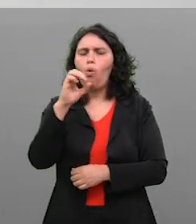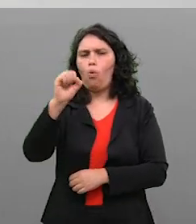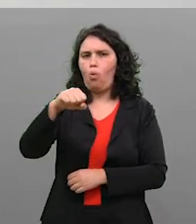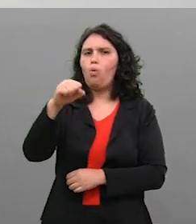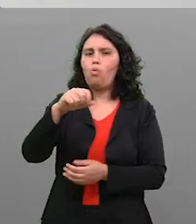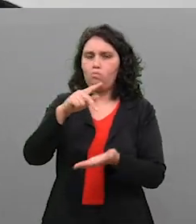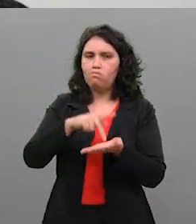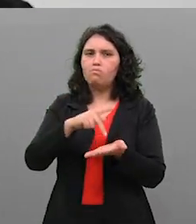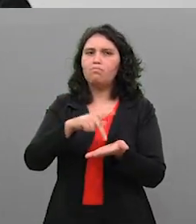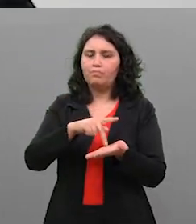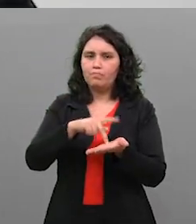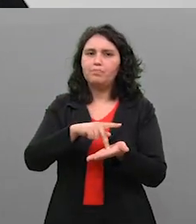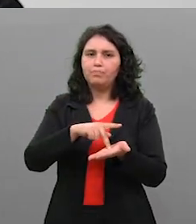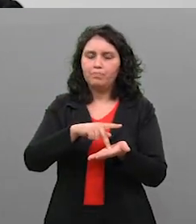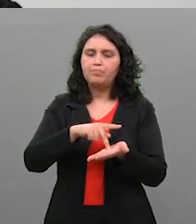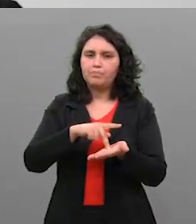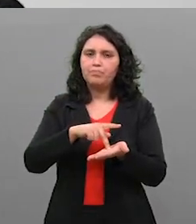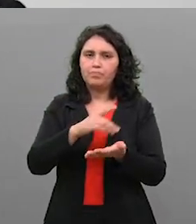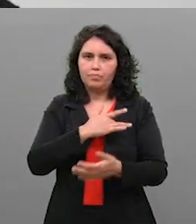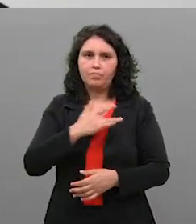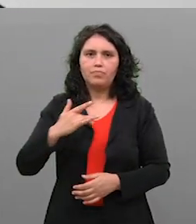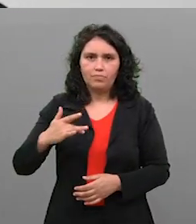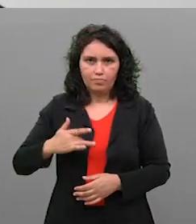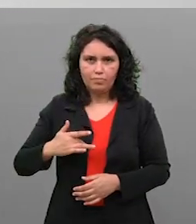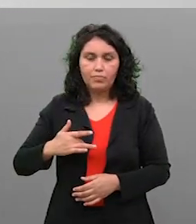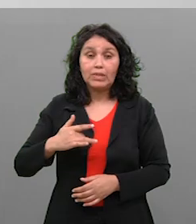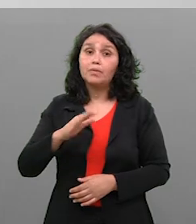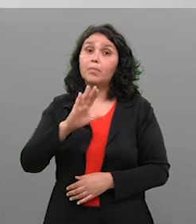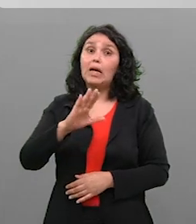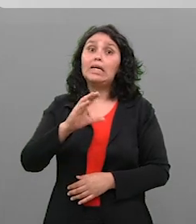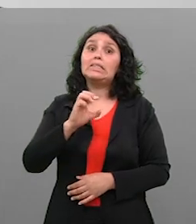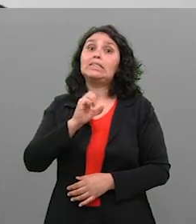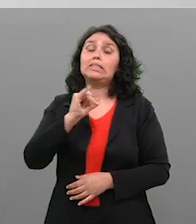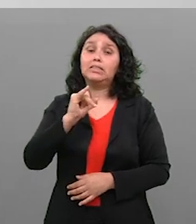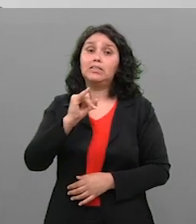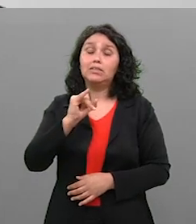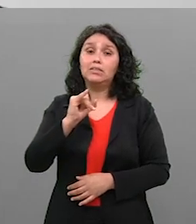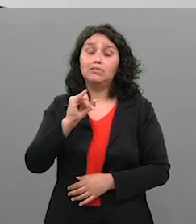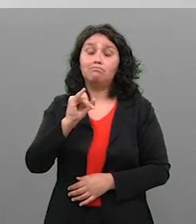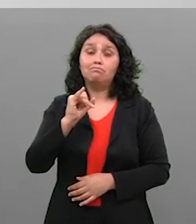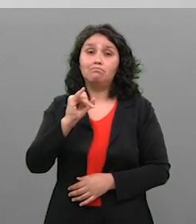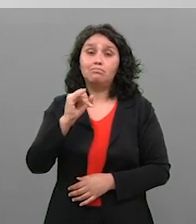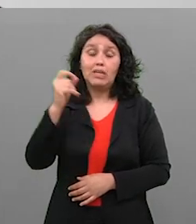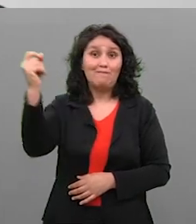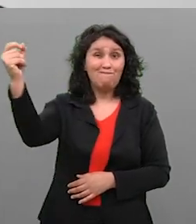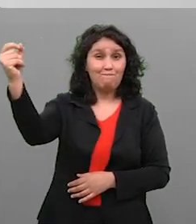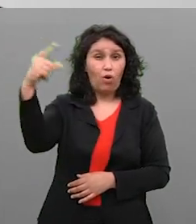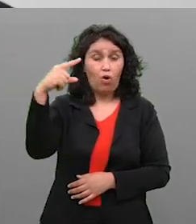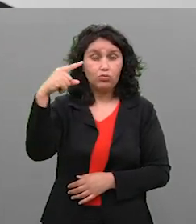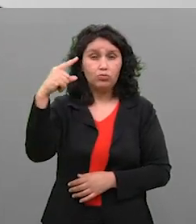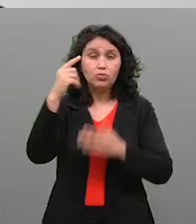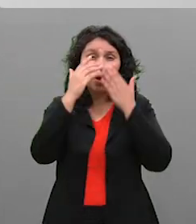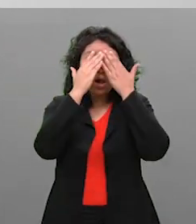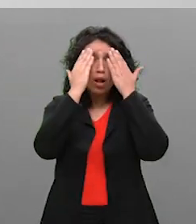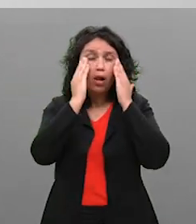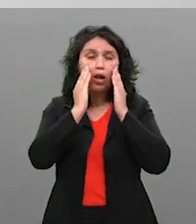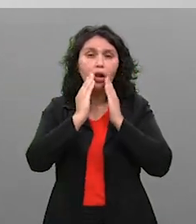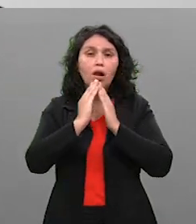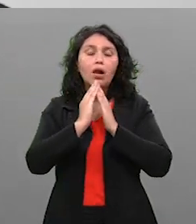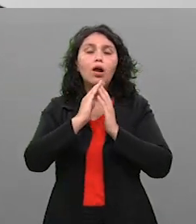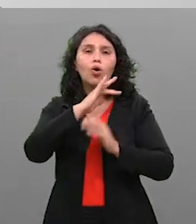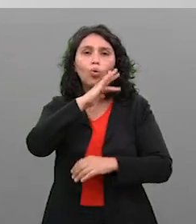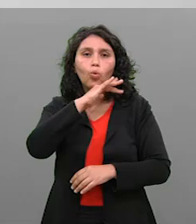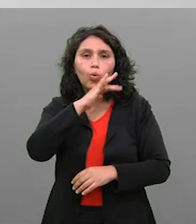acontecer o dano. A gente sabe que o sol é muito benéfico, ele traz saúde, bem-estar, tudo isso,